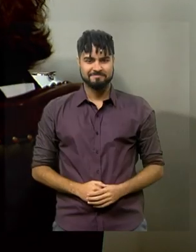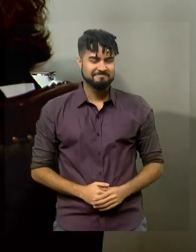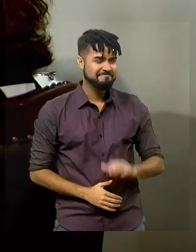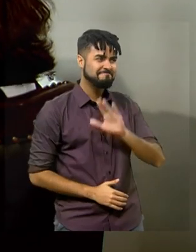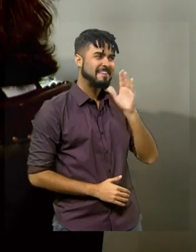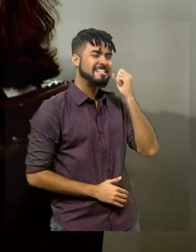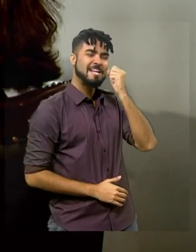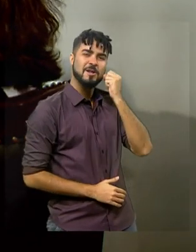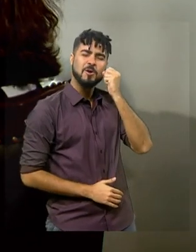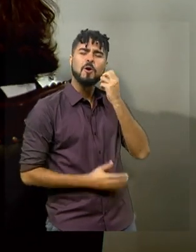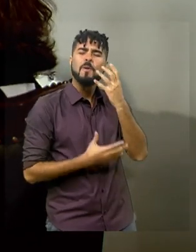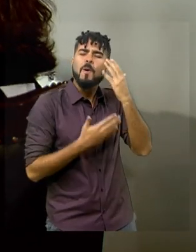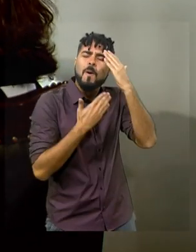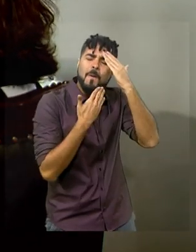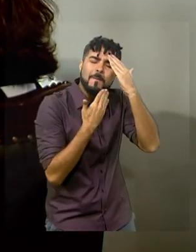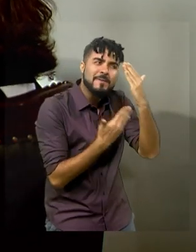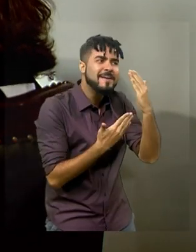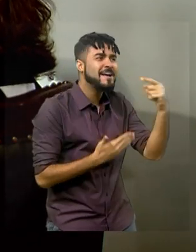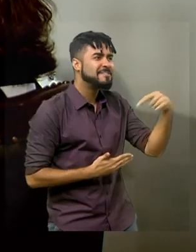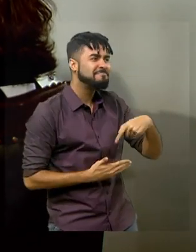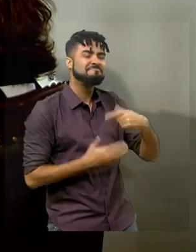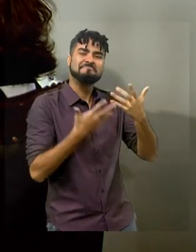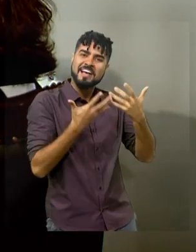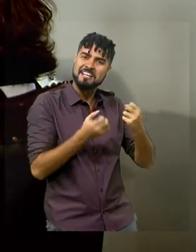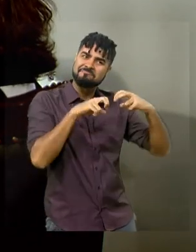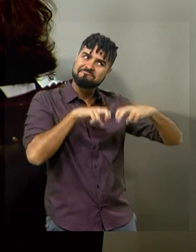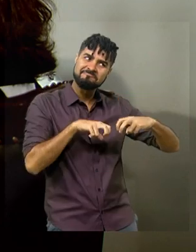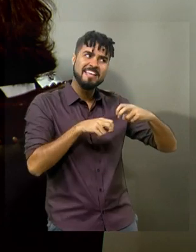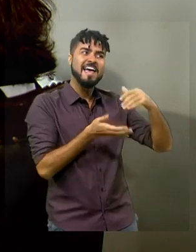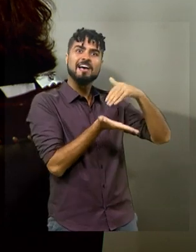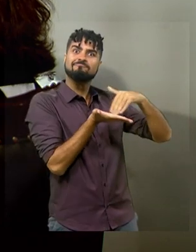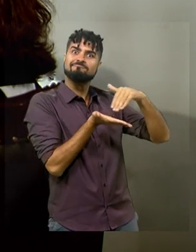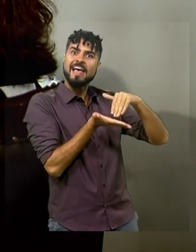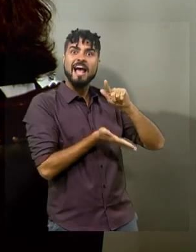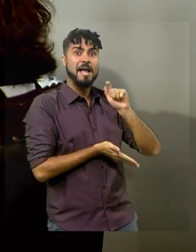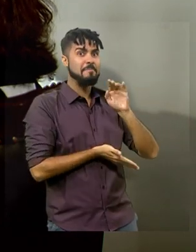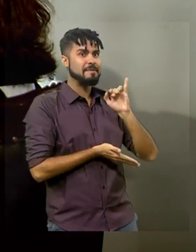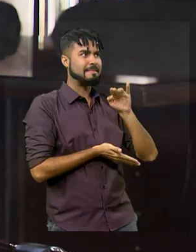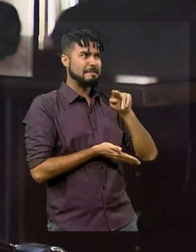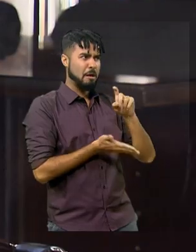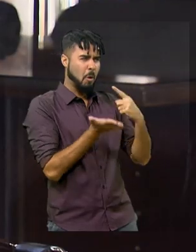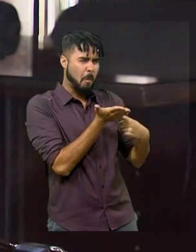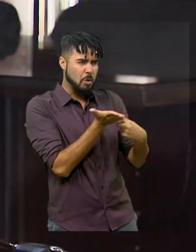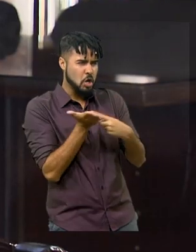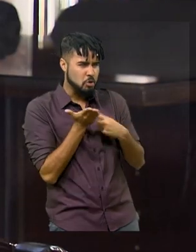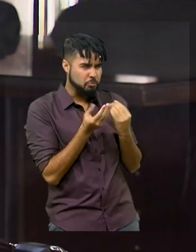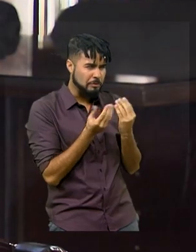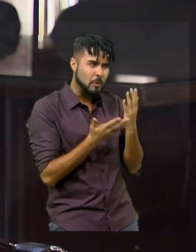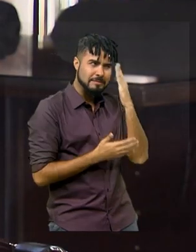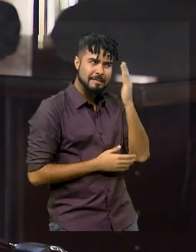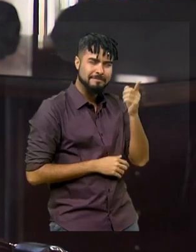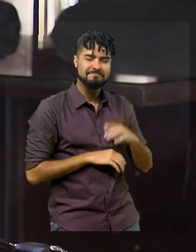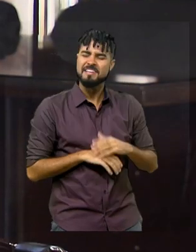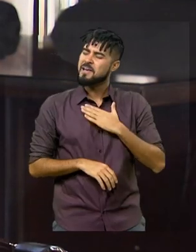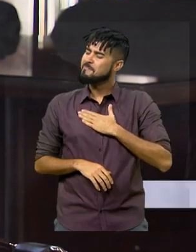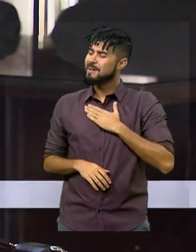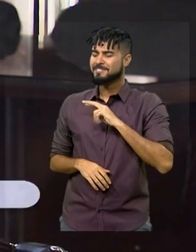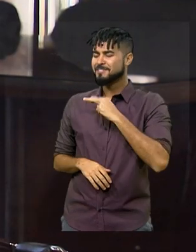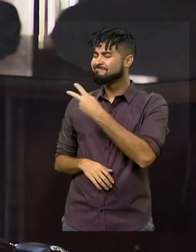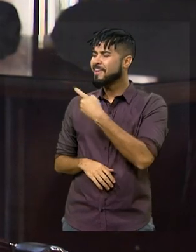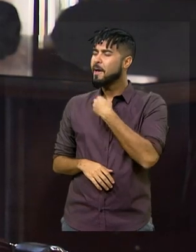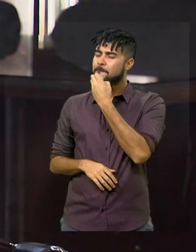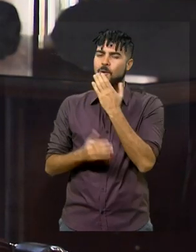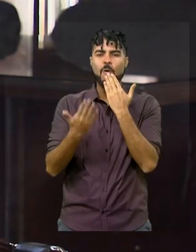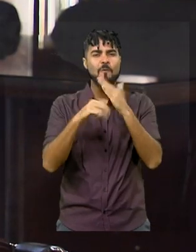Senadora, muito obrigada por nos receber aqui no seu gabinete com essa agenda corrida que eu sei que a senhora tem. O prazer é meu. É sempre bom conversar com a